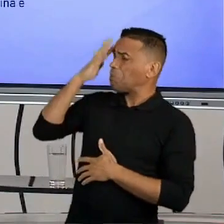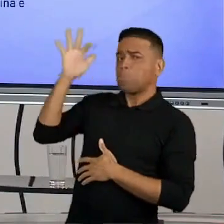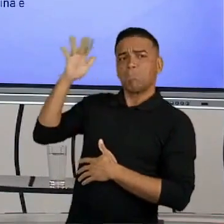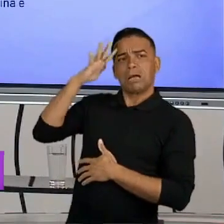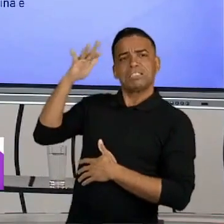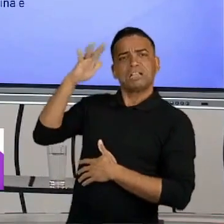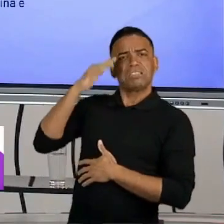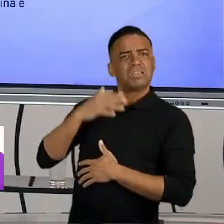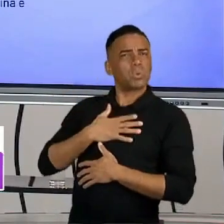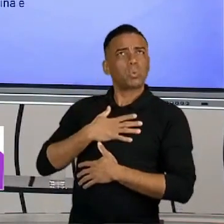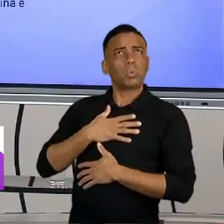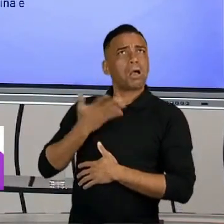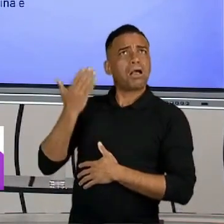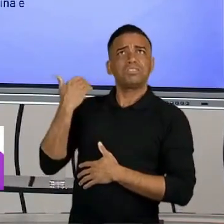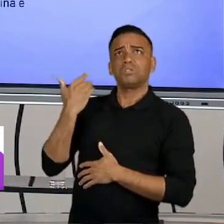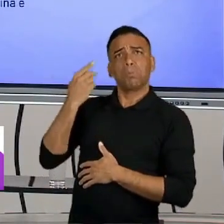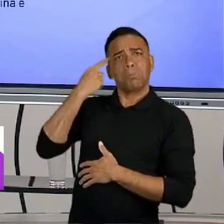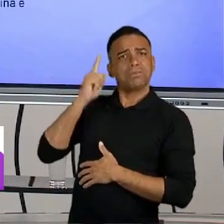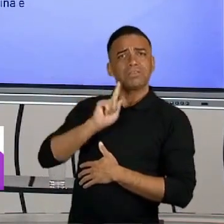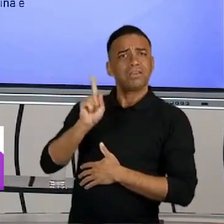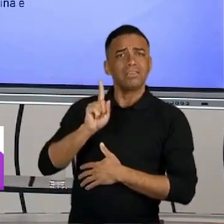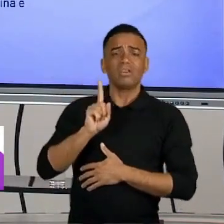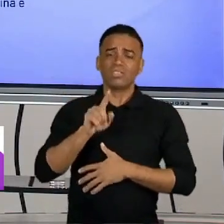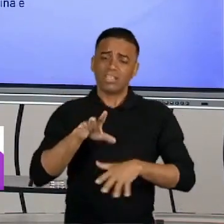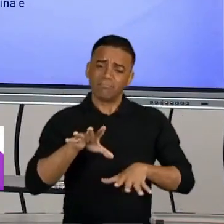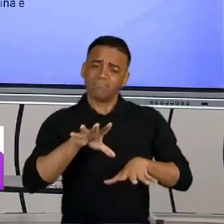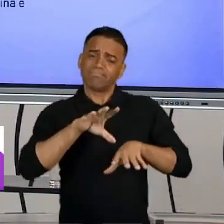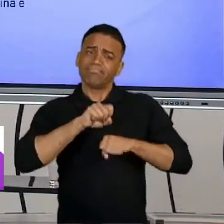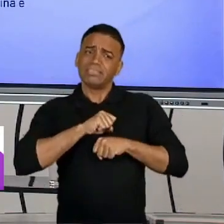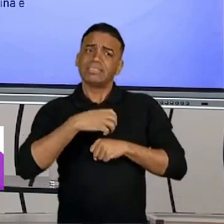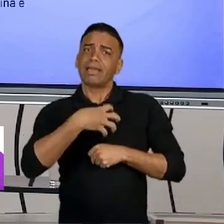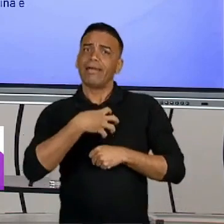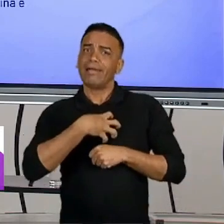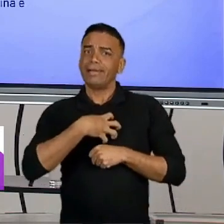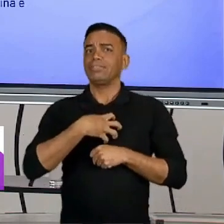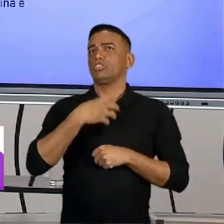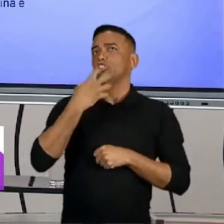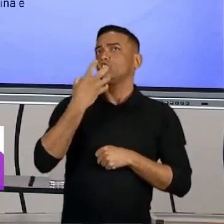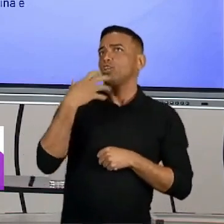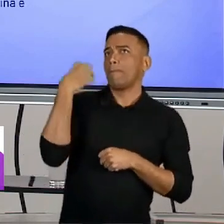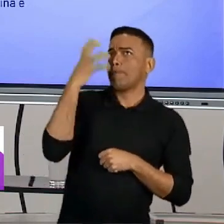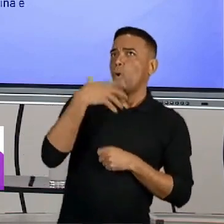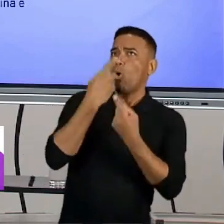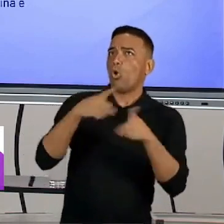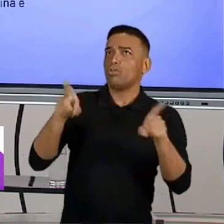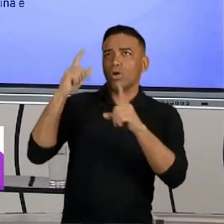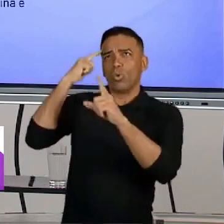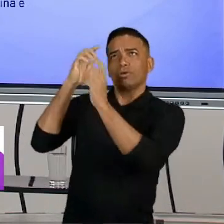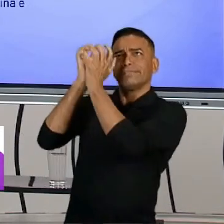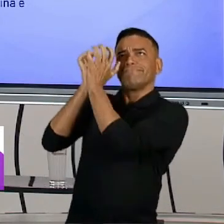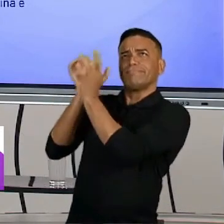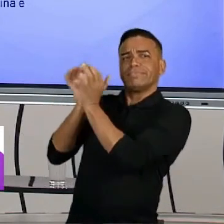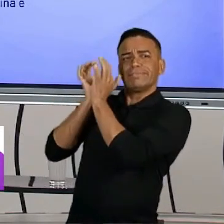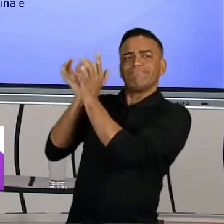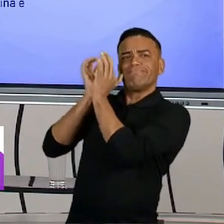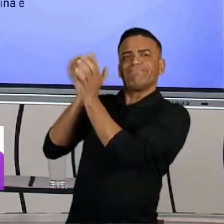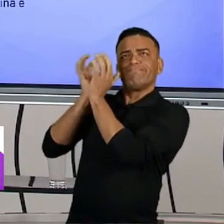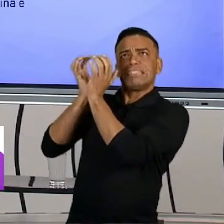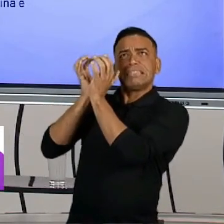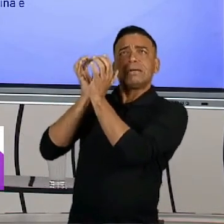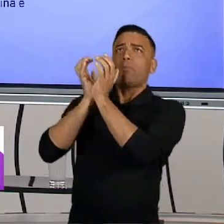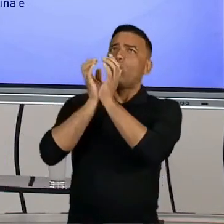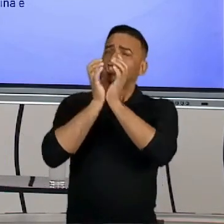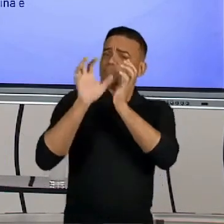dela... A gente ouve, né? Então é difícil você imaginar que o nosso cérebro vai processar diferente